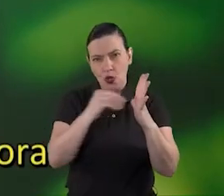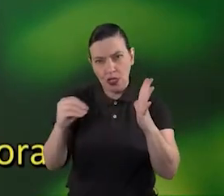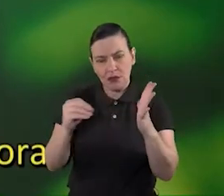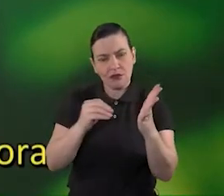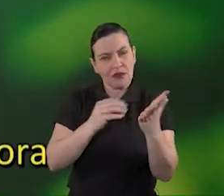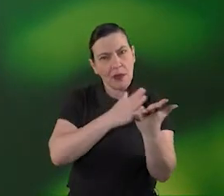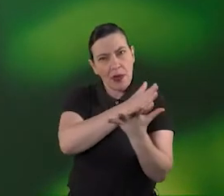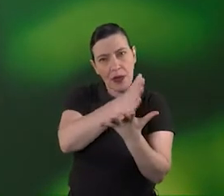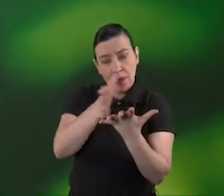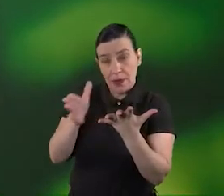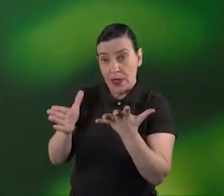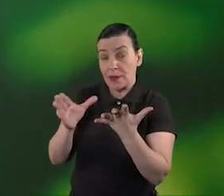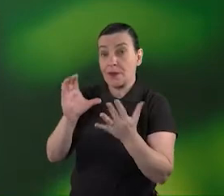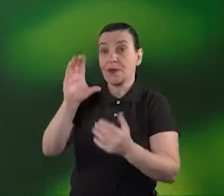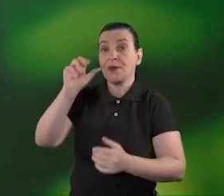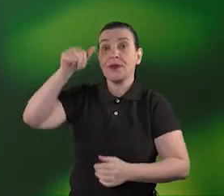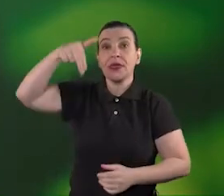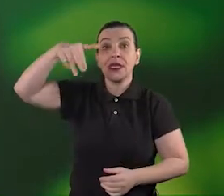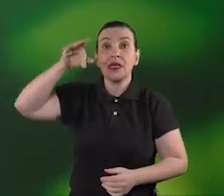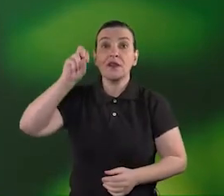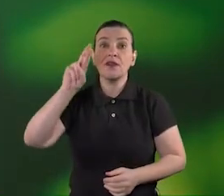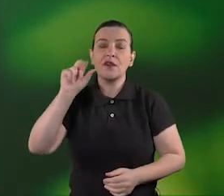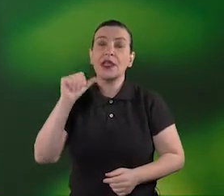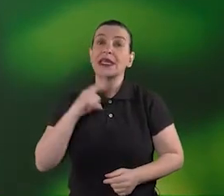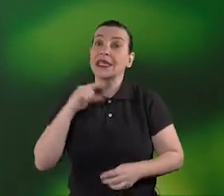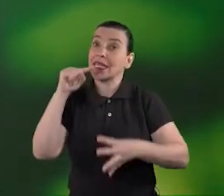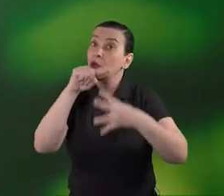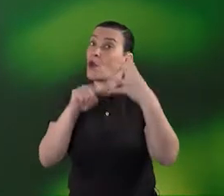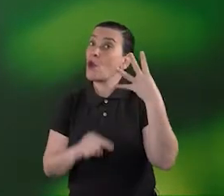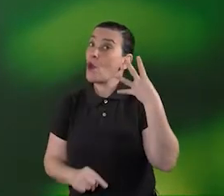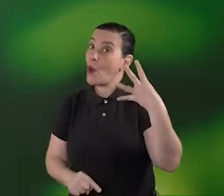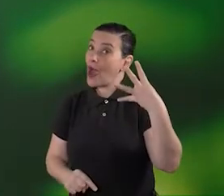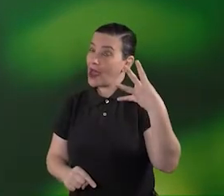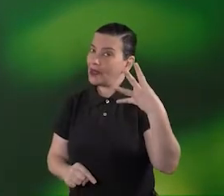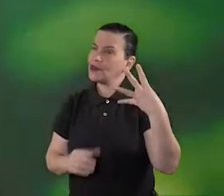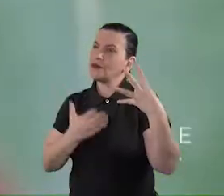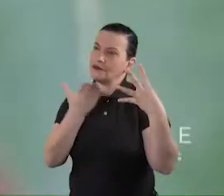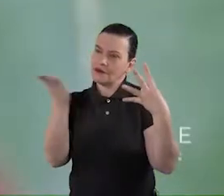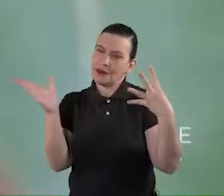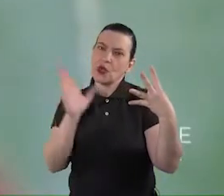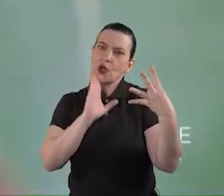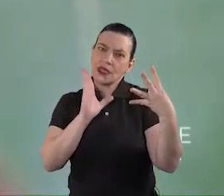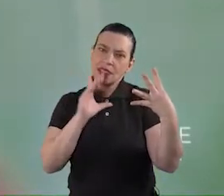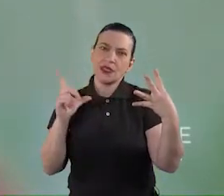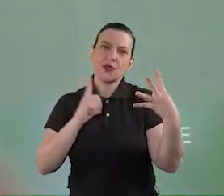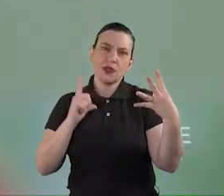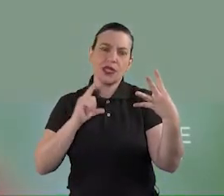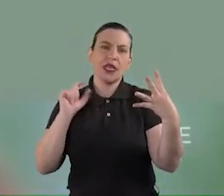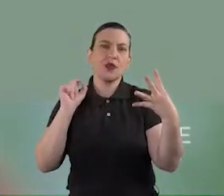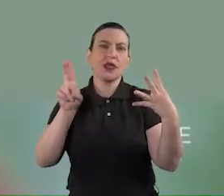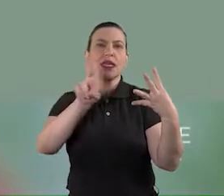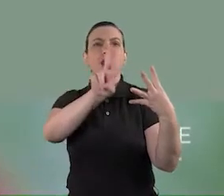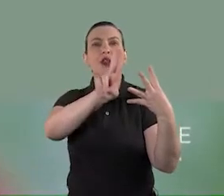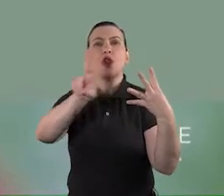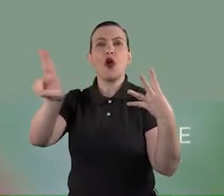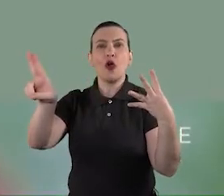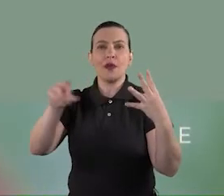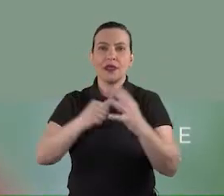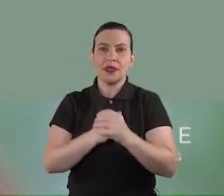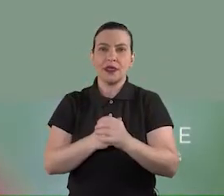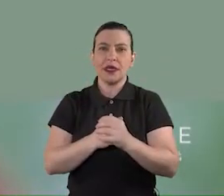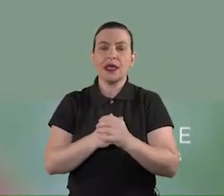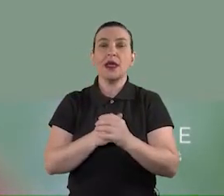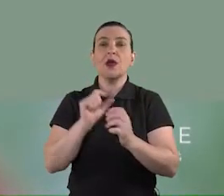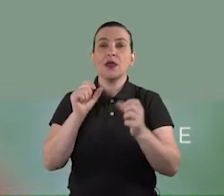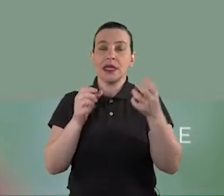com óleo de cânfora geralmente existem quatro tipos bem conhecidos de cânfora eles são chamados de cânfora